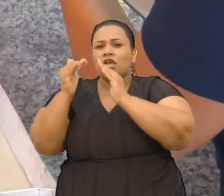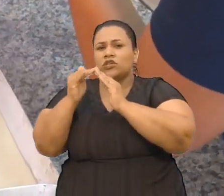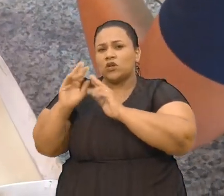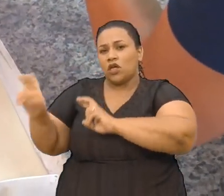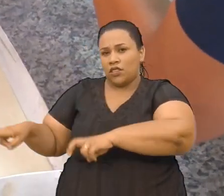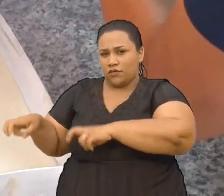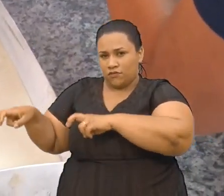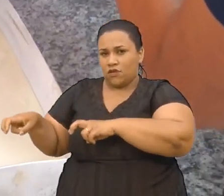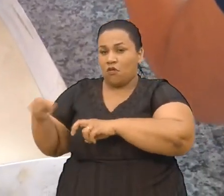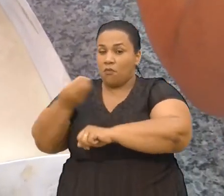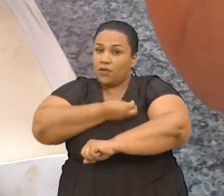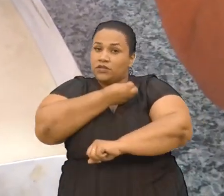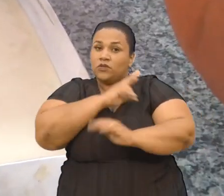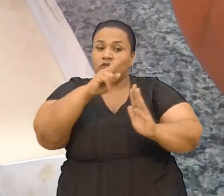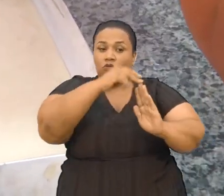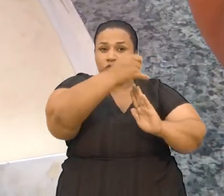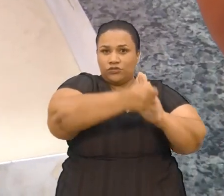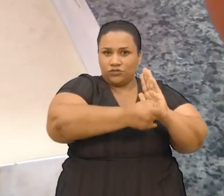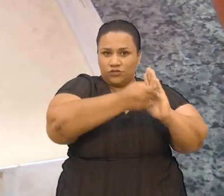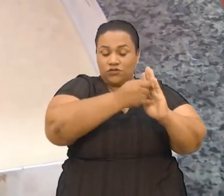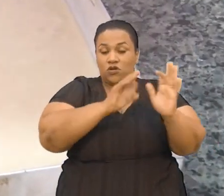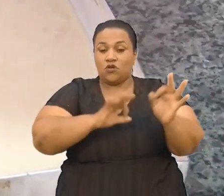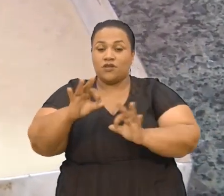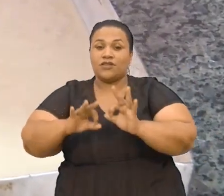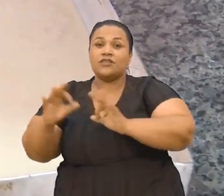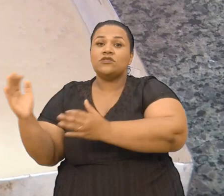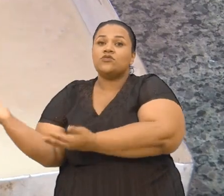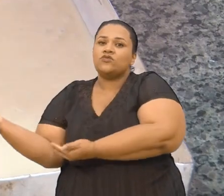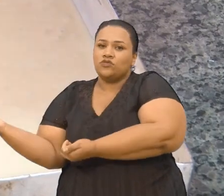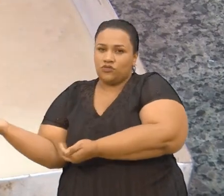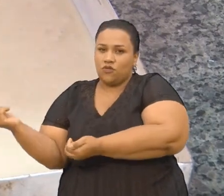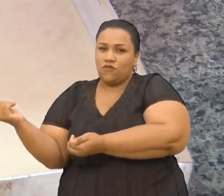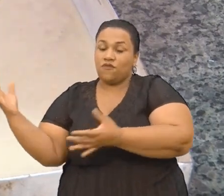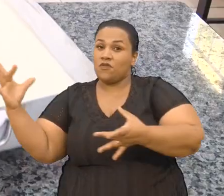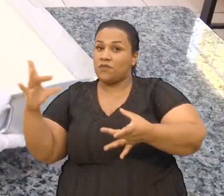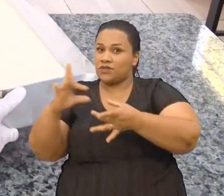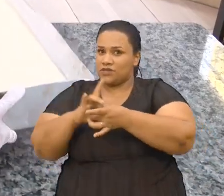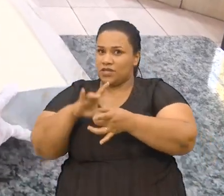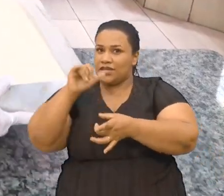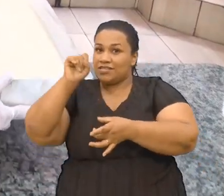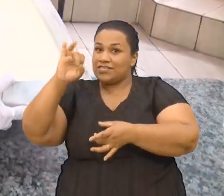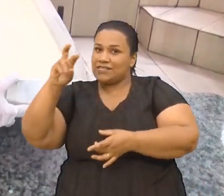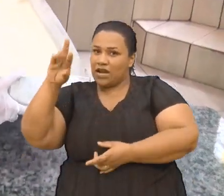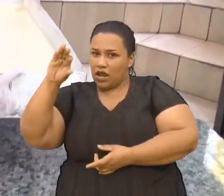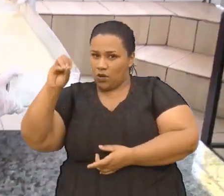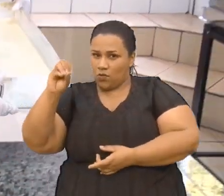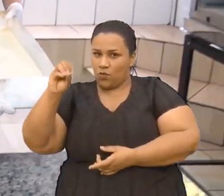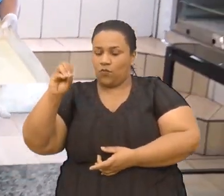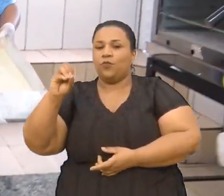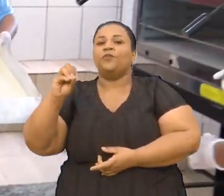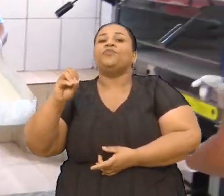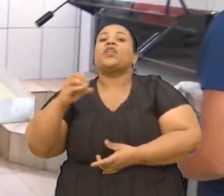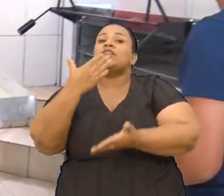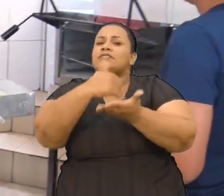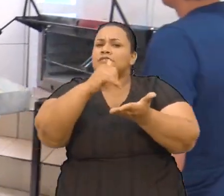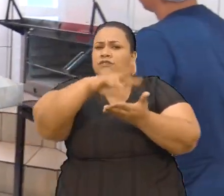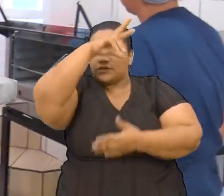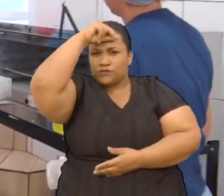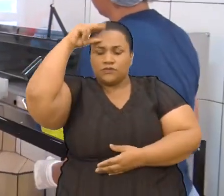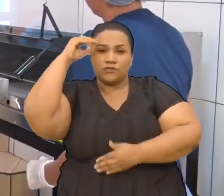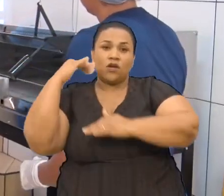Participou De um projeto Da controladoria Jovem E em parceria Com a CIDAGRO Secretaria Municipal De Inovação